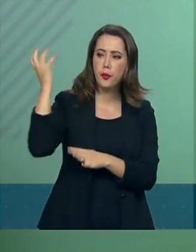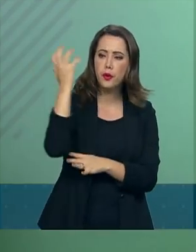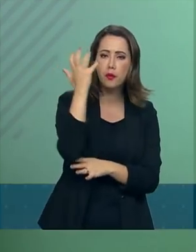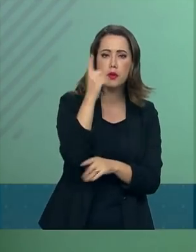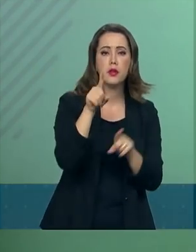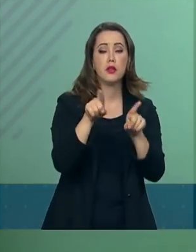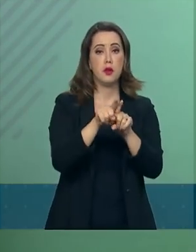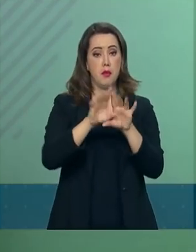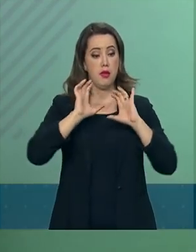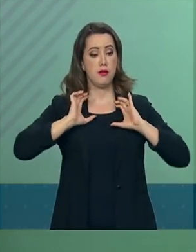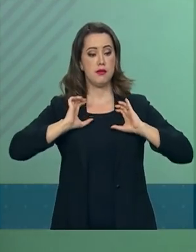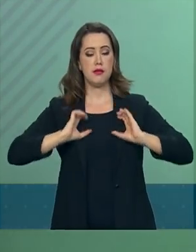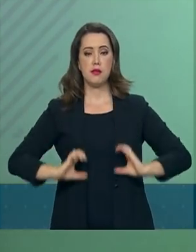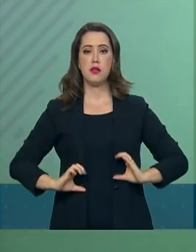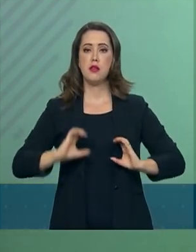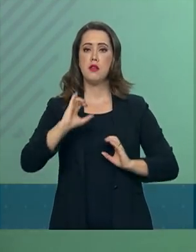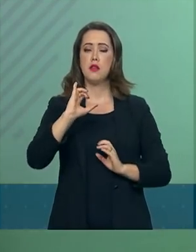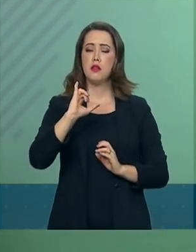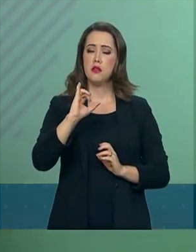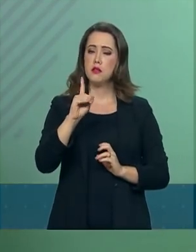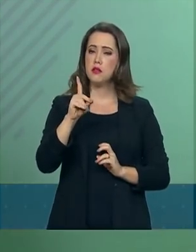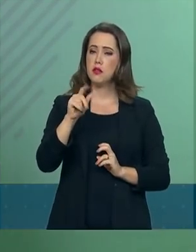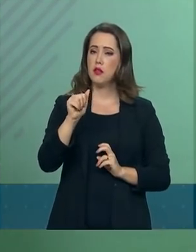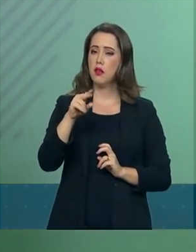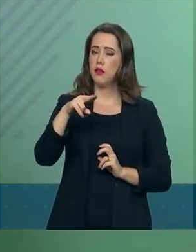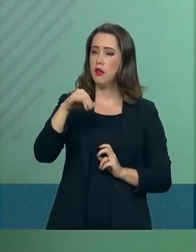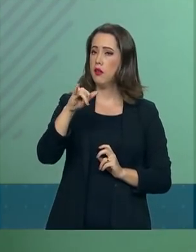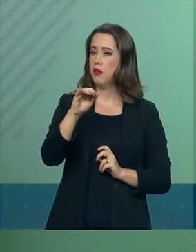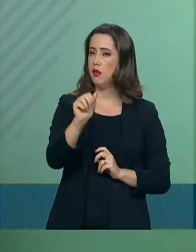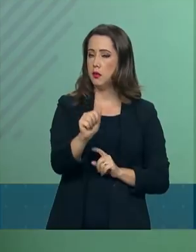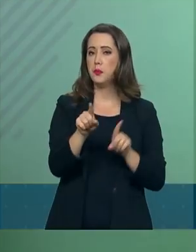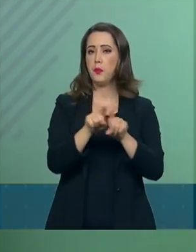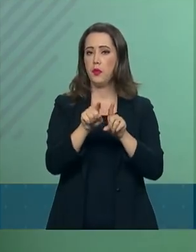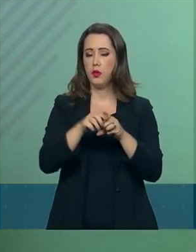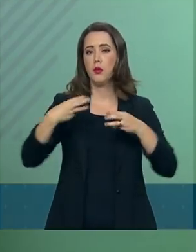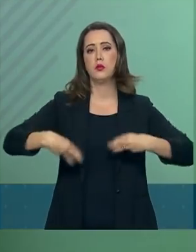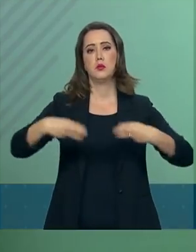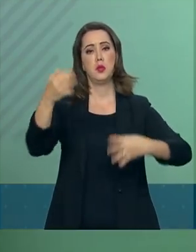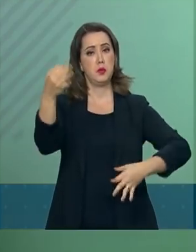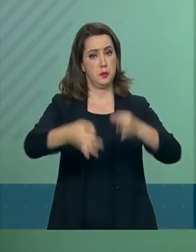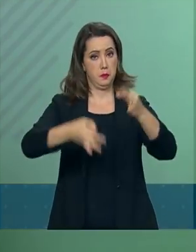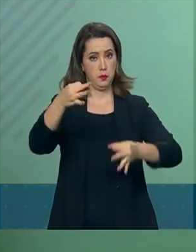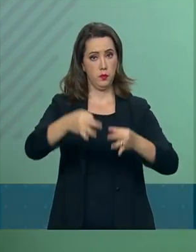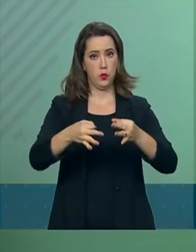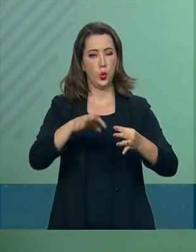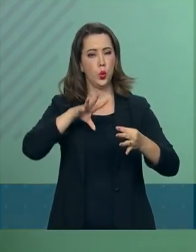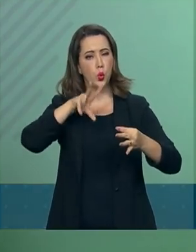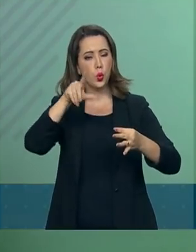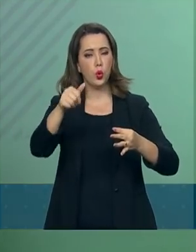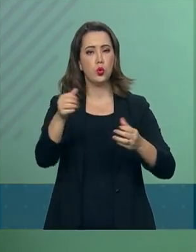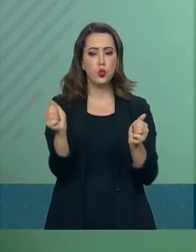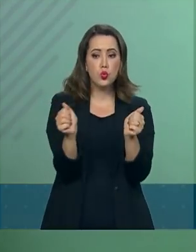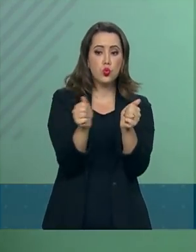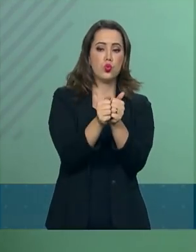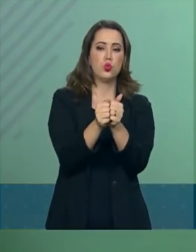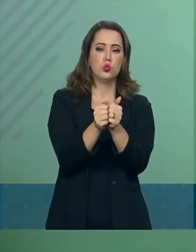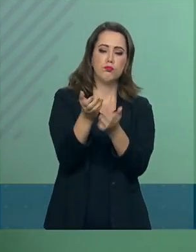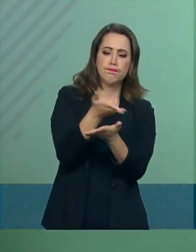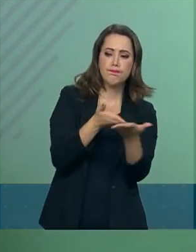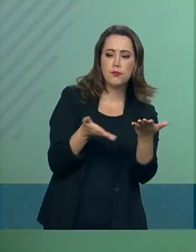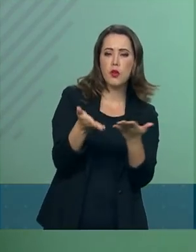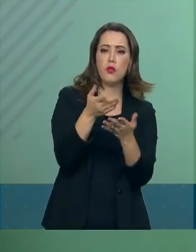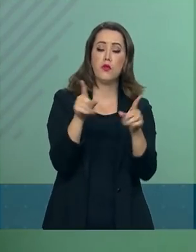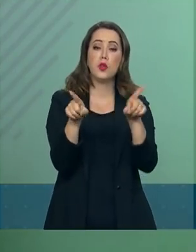Cidadania e Ministério da Justiça e Segurança Pública. Estarão envolvidos também